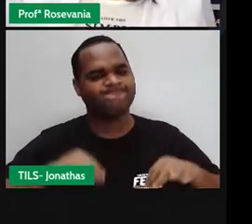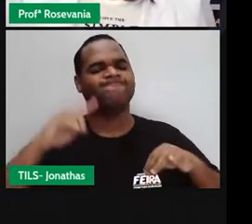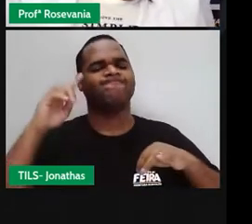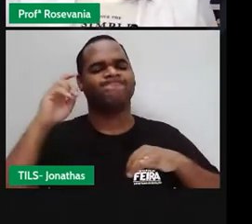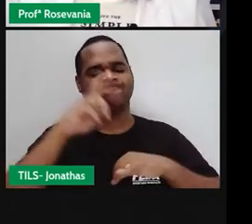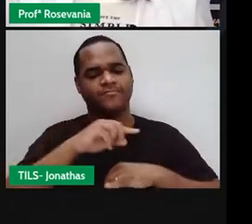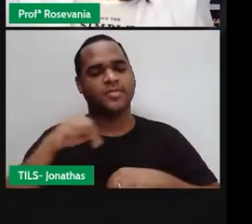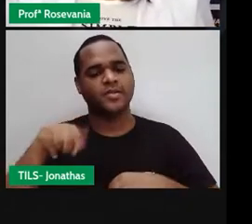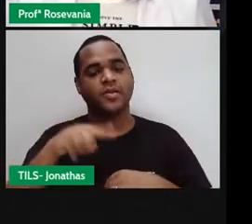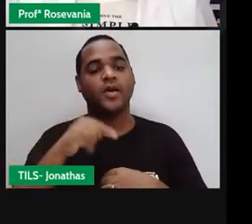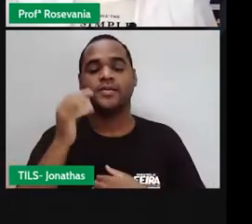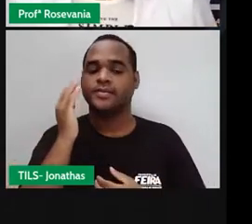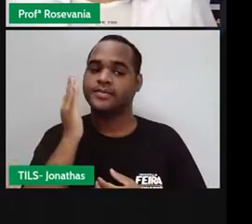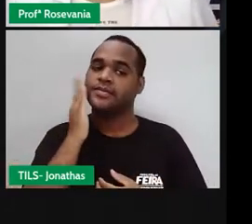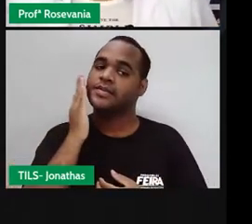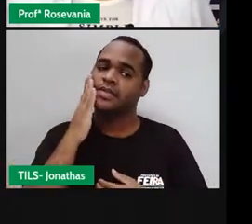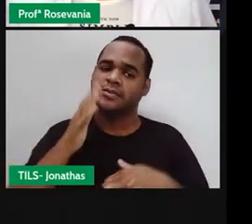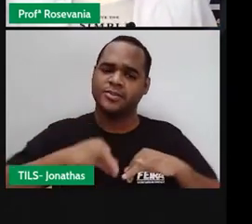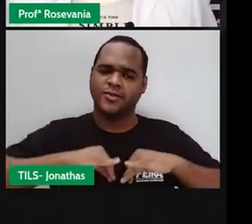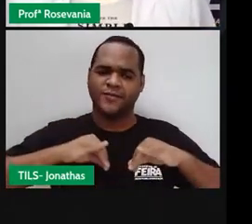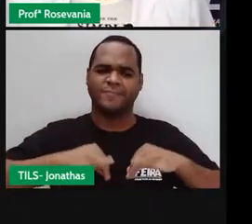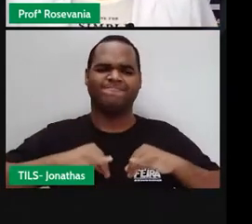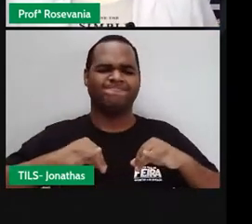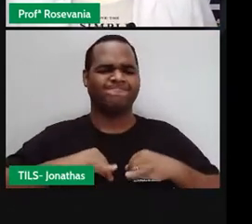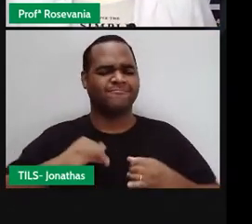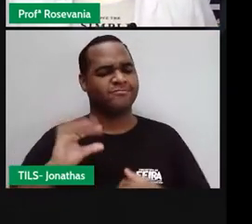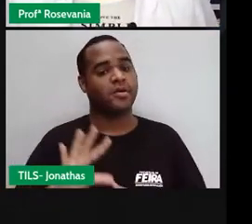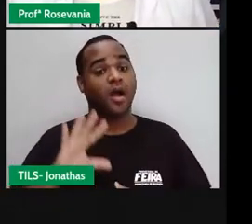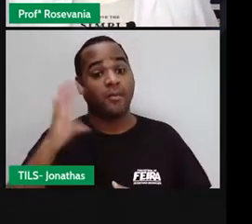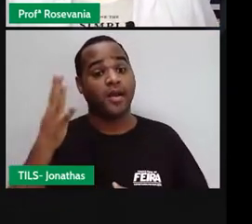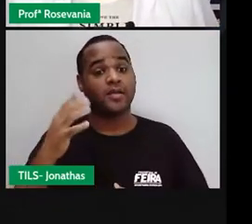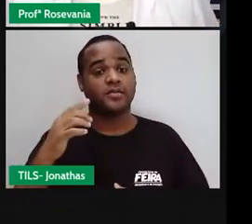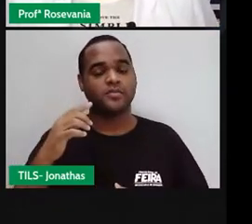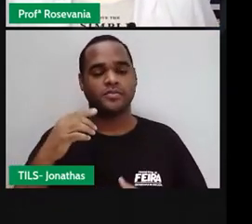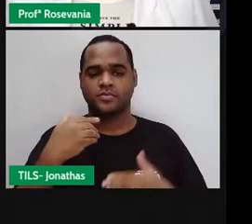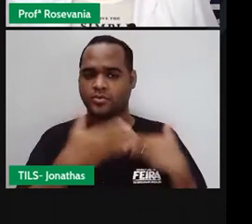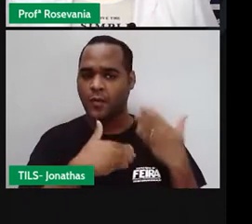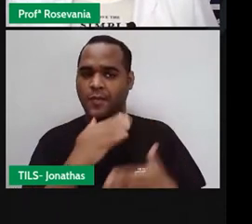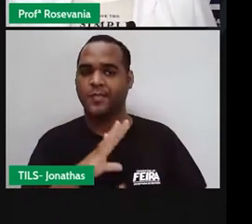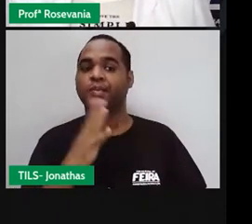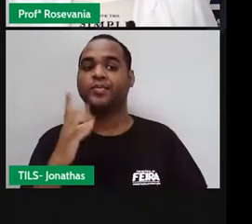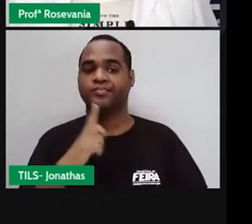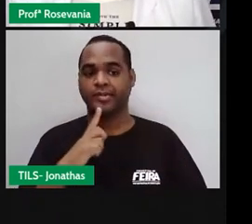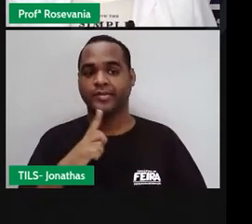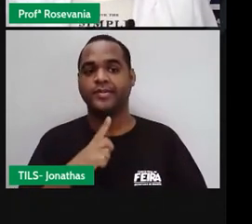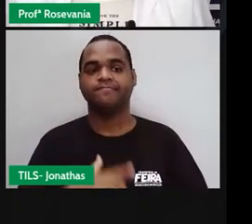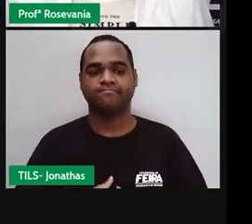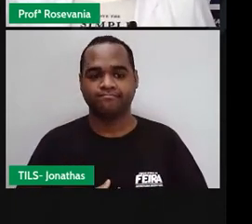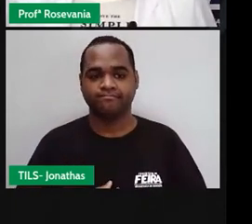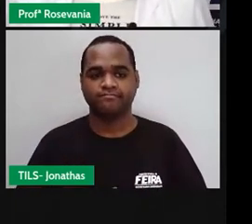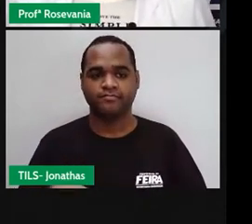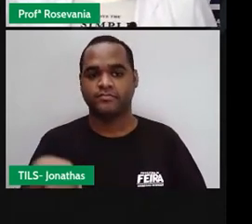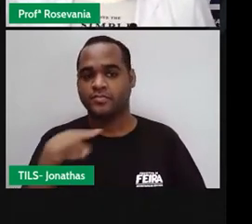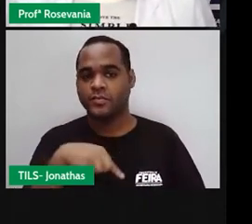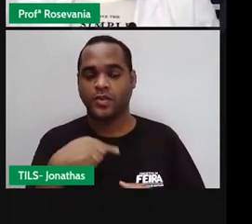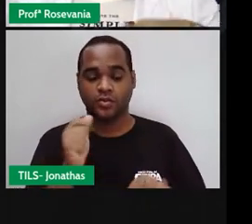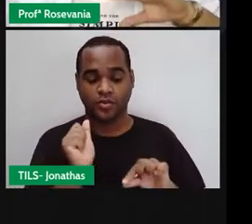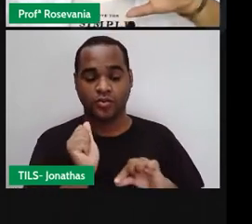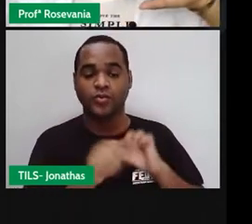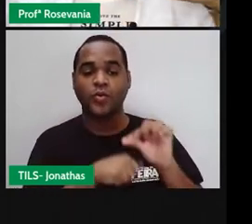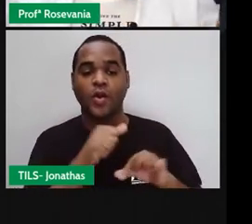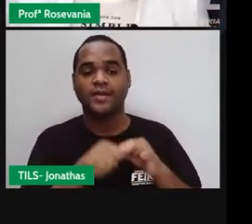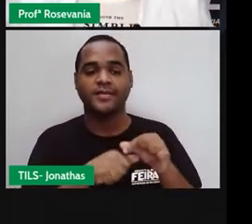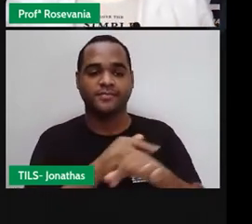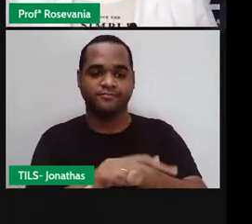mas são elas que vão sofrer muito mais essas atitudes que nós estamos tendo agora, né. Por isso, precisamos mudar de postura